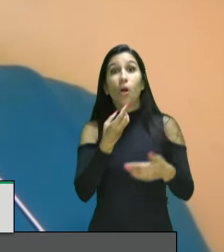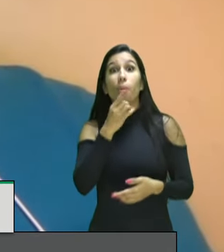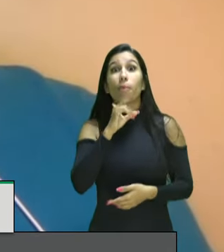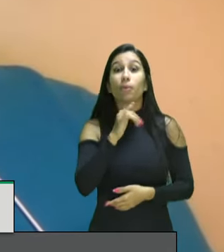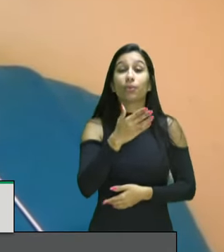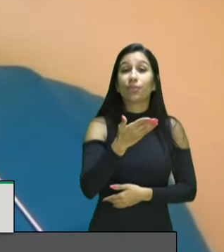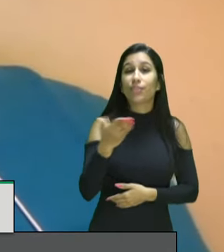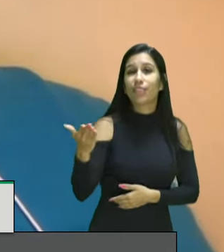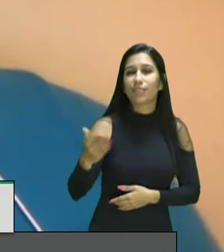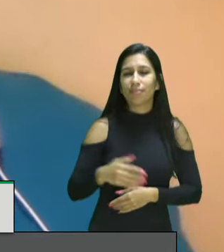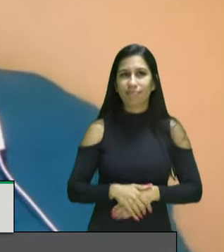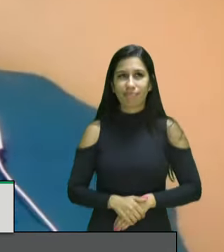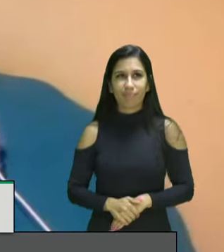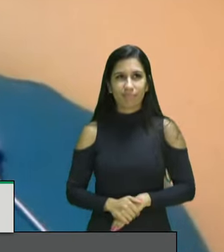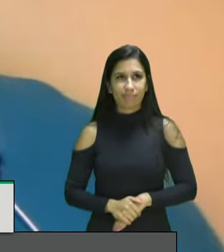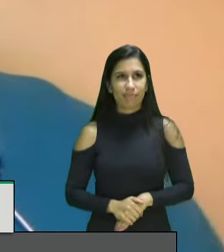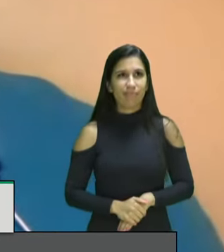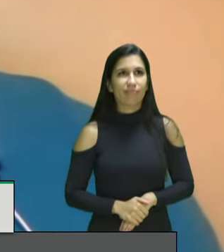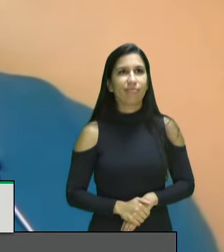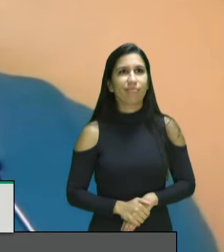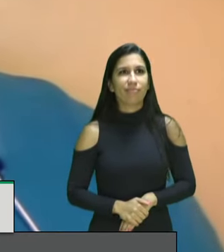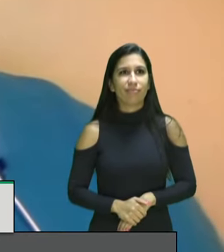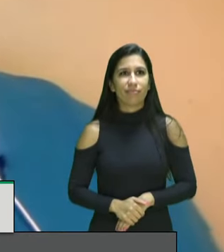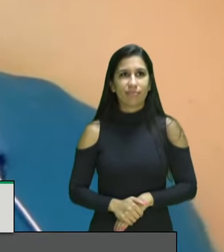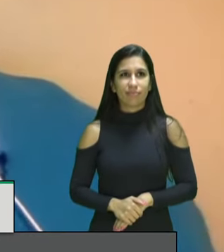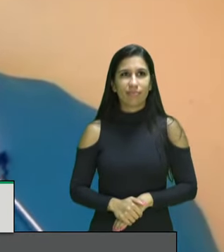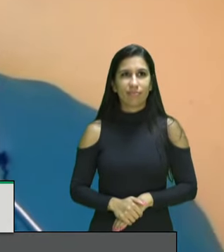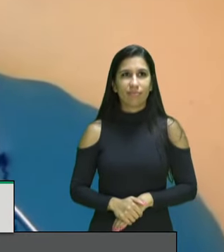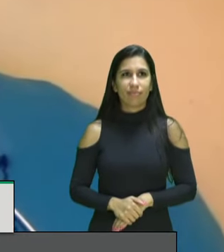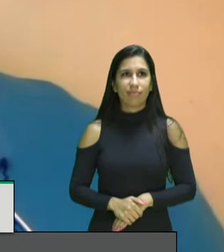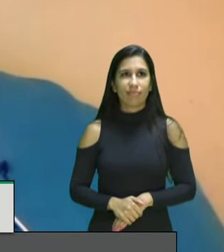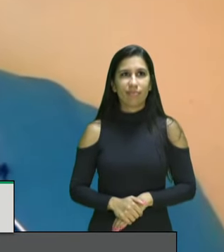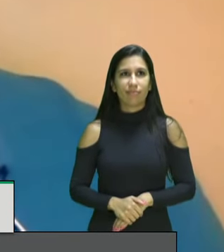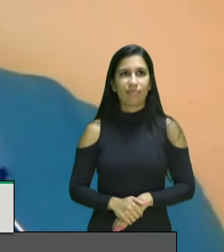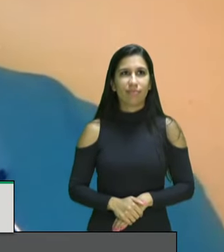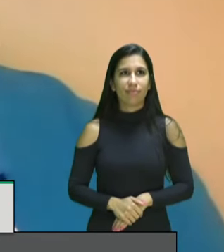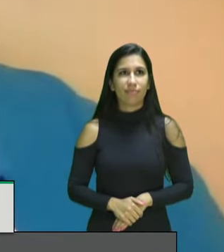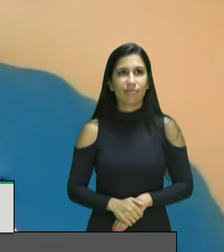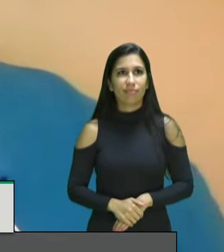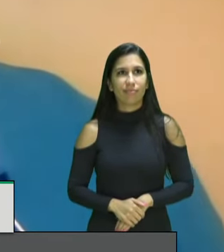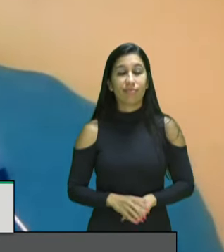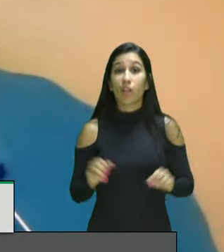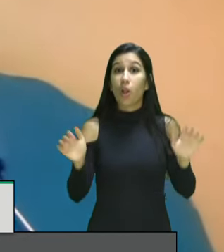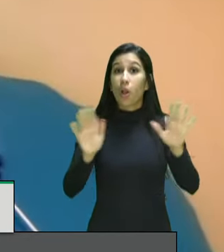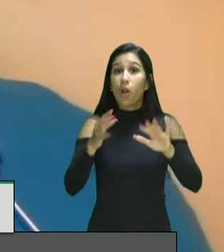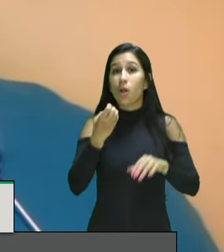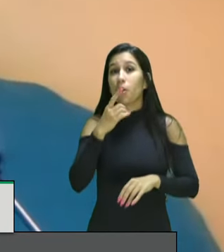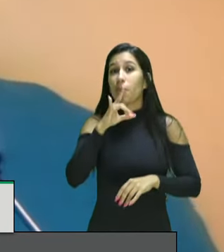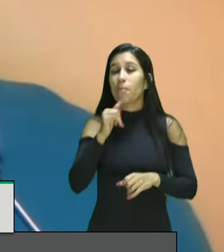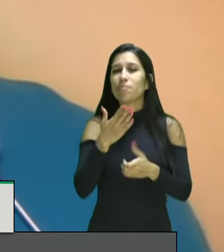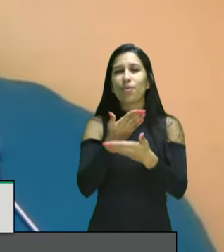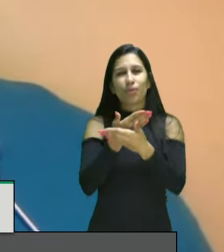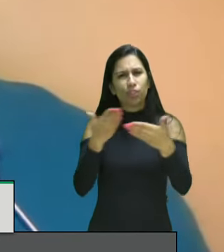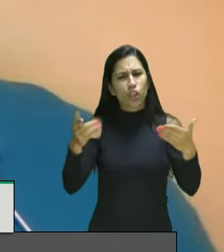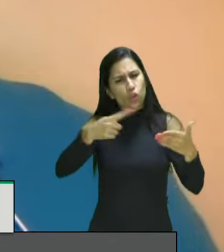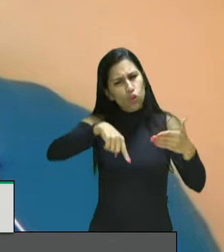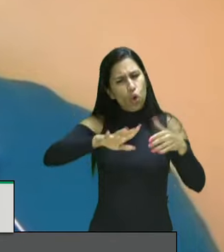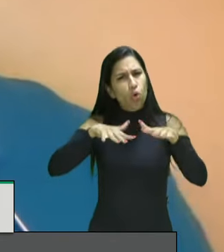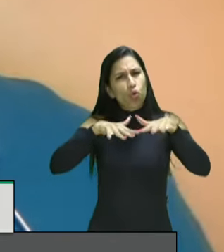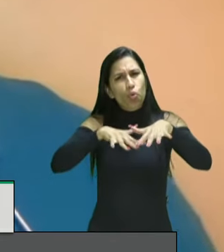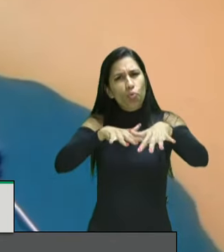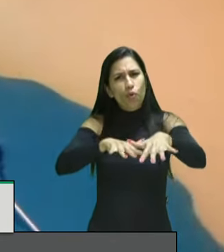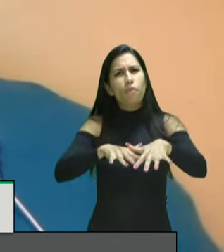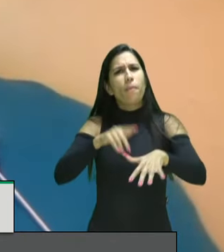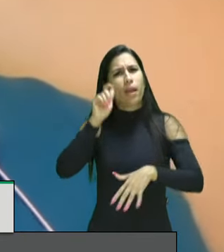colegas deputados bom dia meus colegas companheiros do movimento negro da sociedade